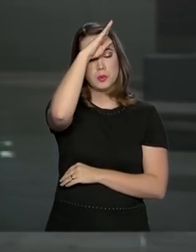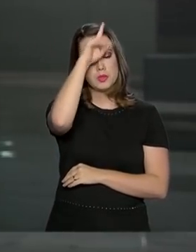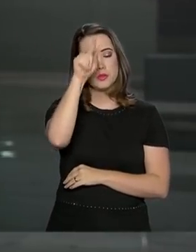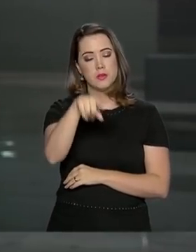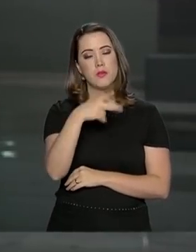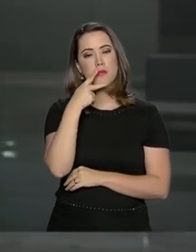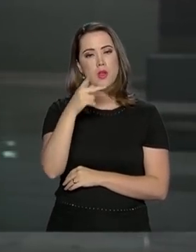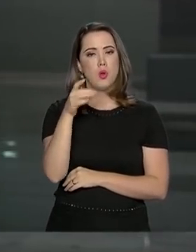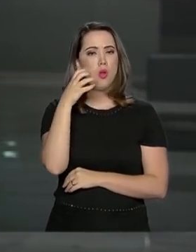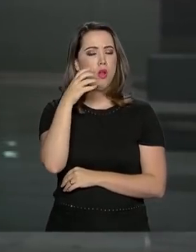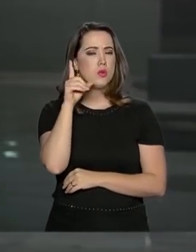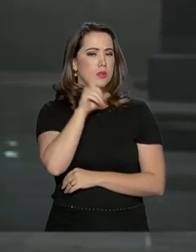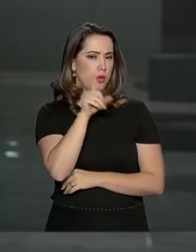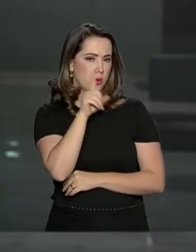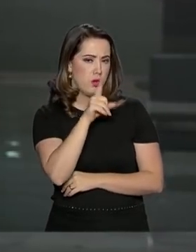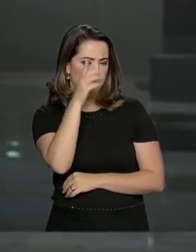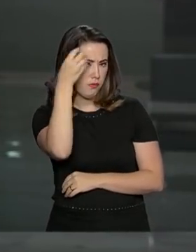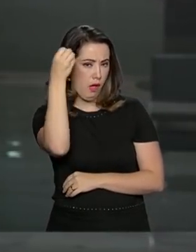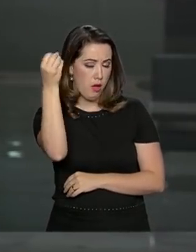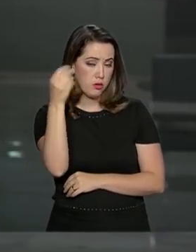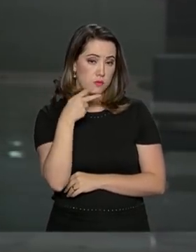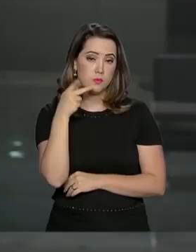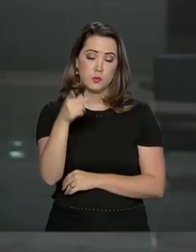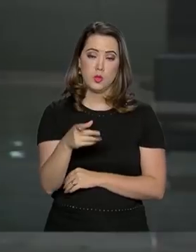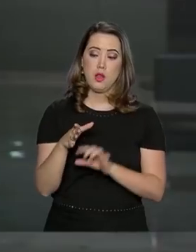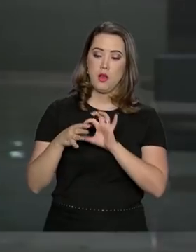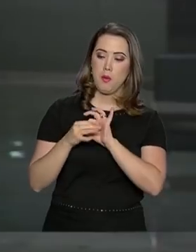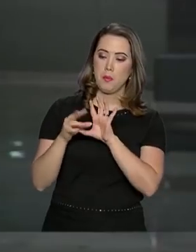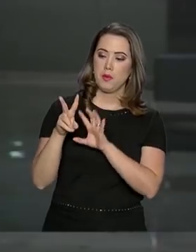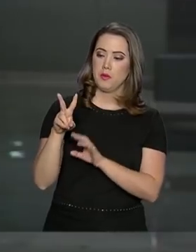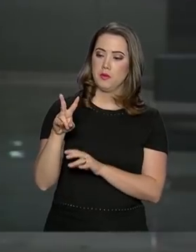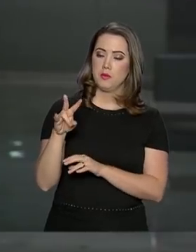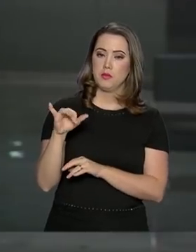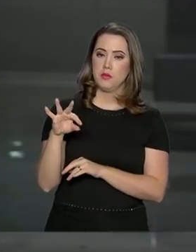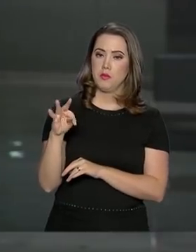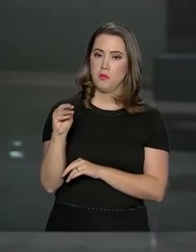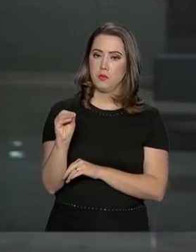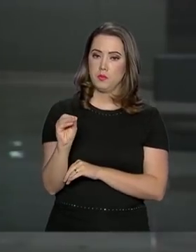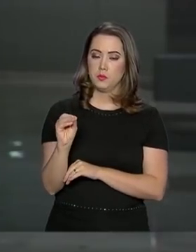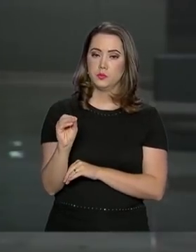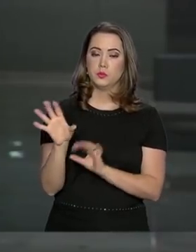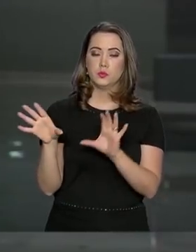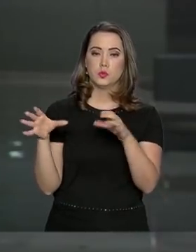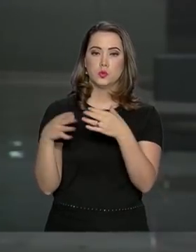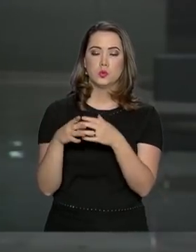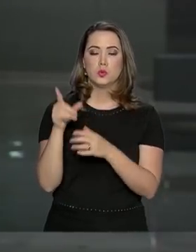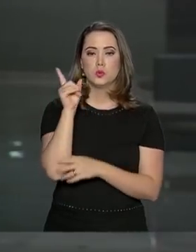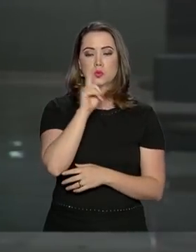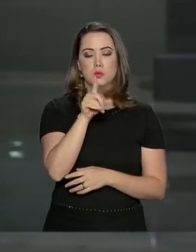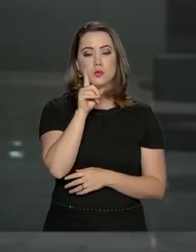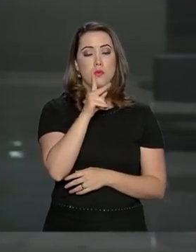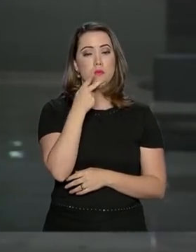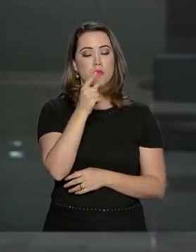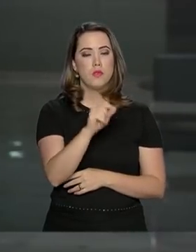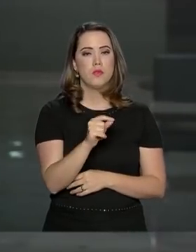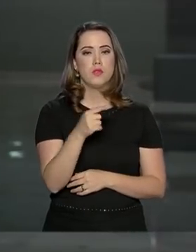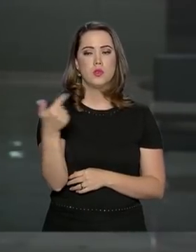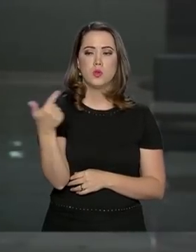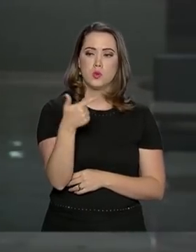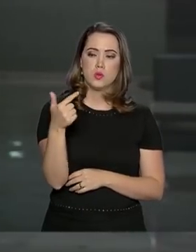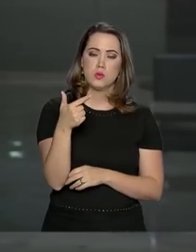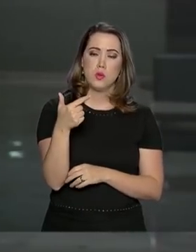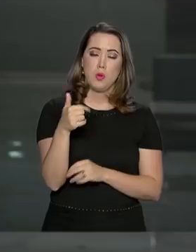Estados Unidos, o porta-voz destacou a liberação dos vistos para os norte-americanos. Segundo Rego Barros, no primeiro ano de